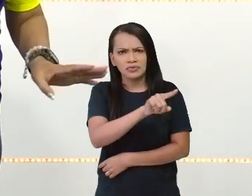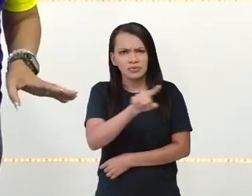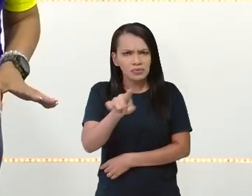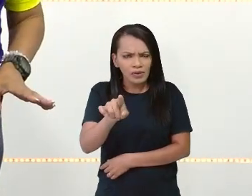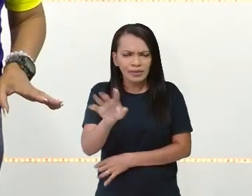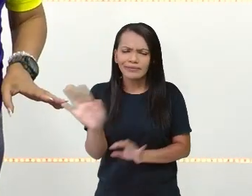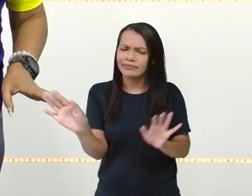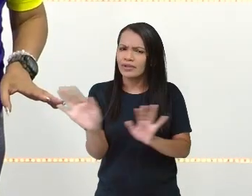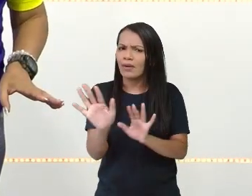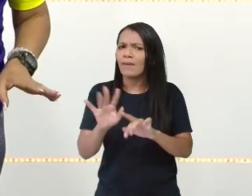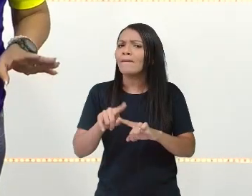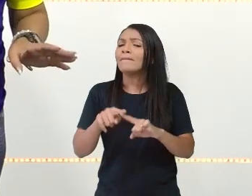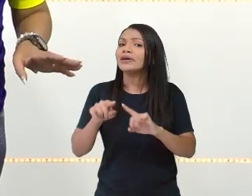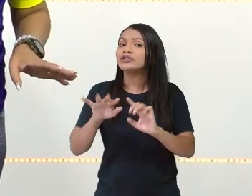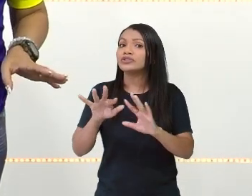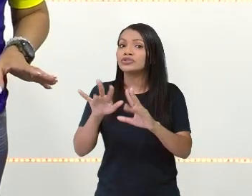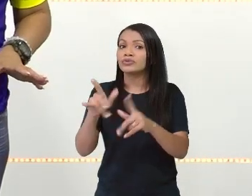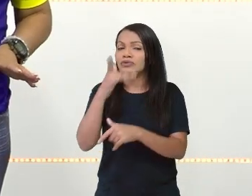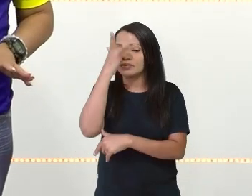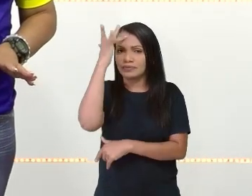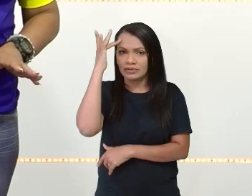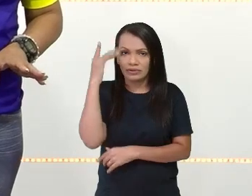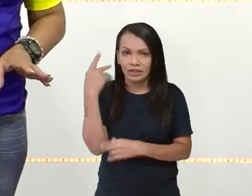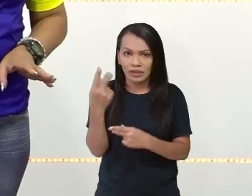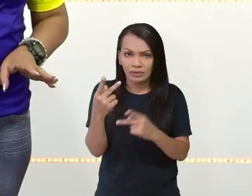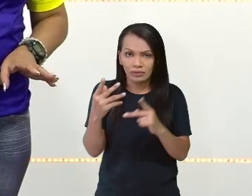presente na sua casa. Vamos lá?